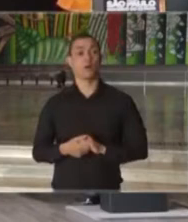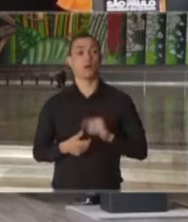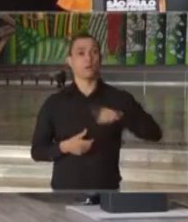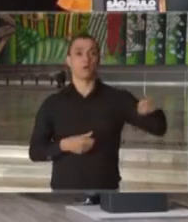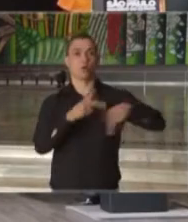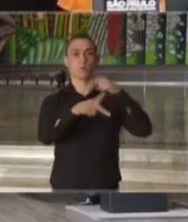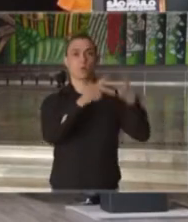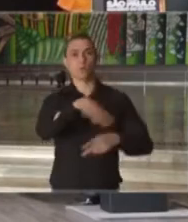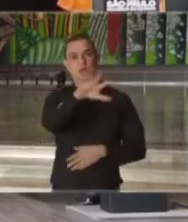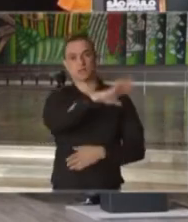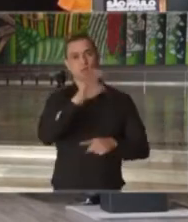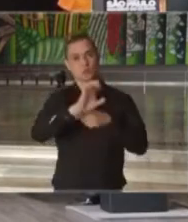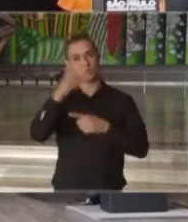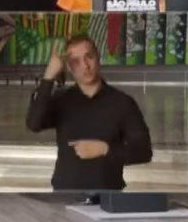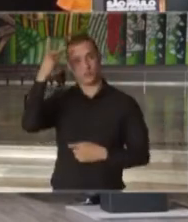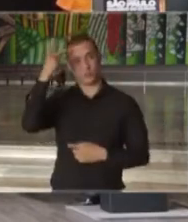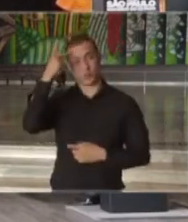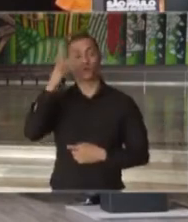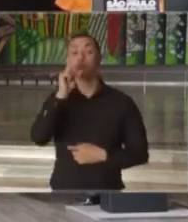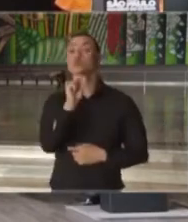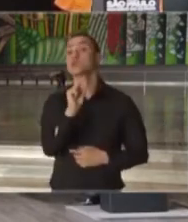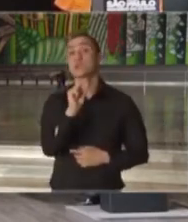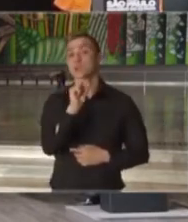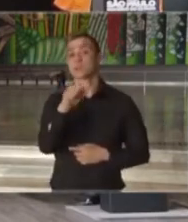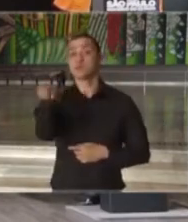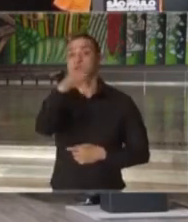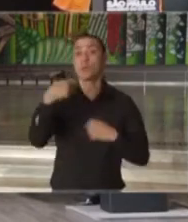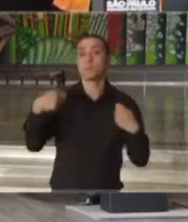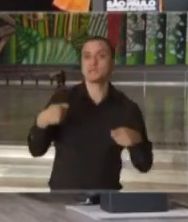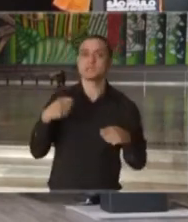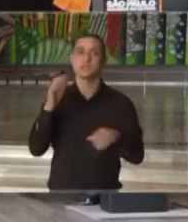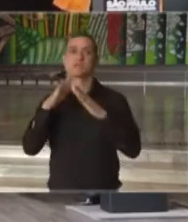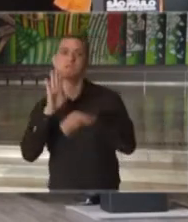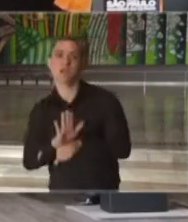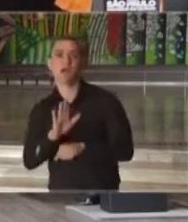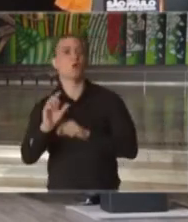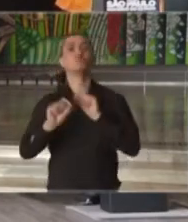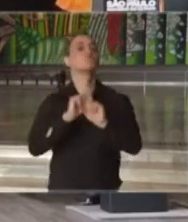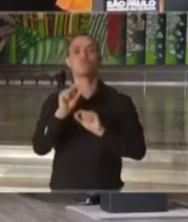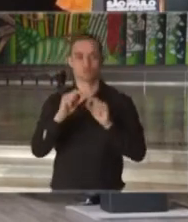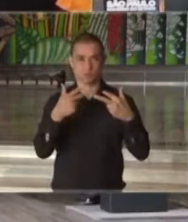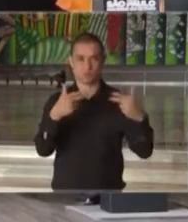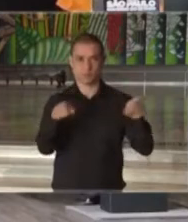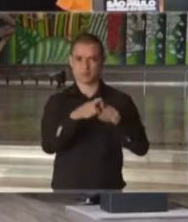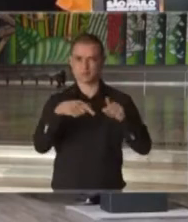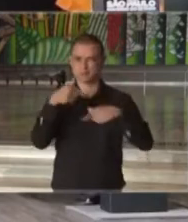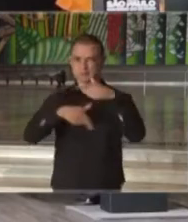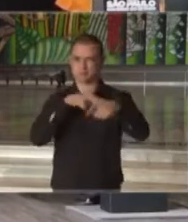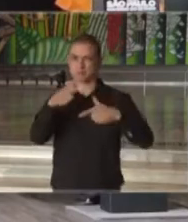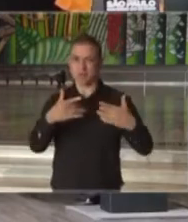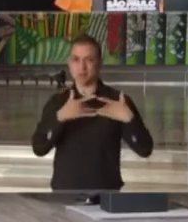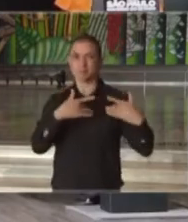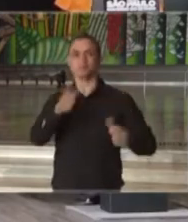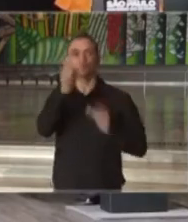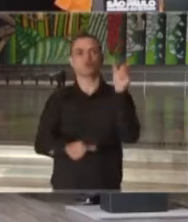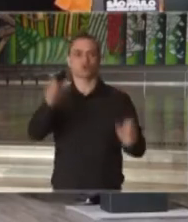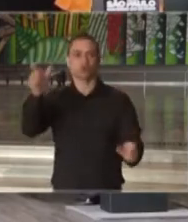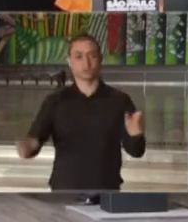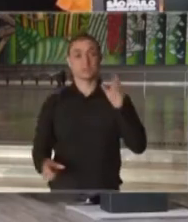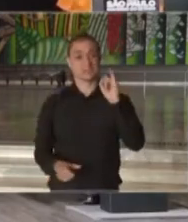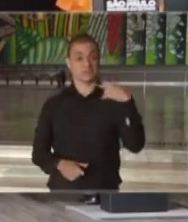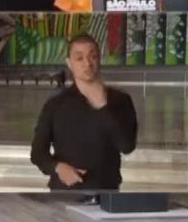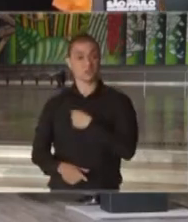a população do Estado de São Paulo, naquilo que ela deve resguardar e atuar como cidadania. Se todos nós